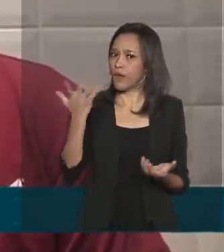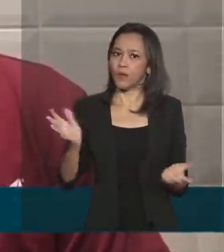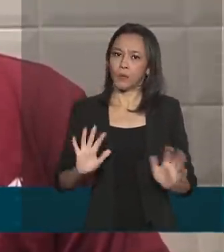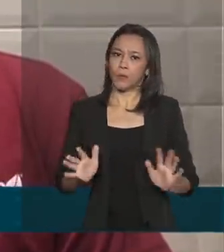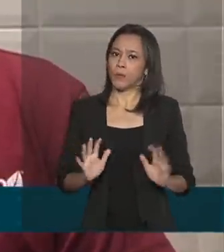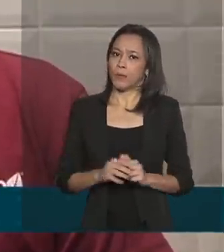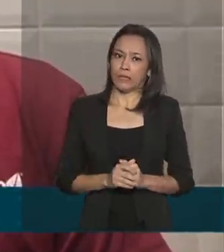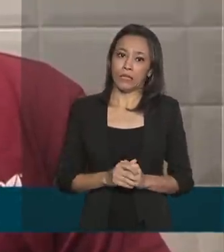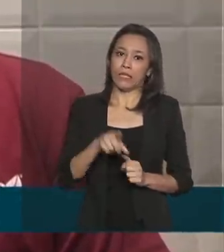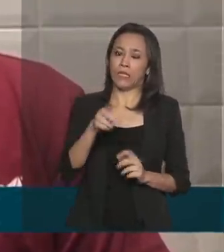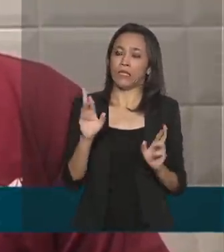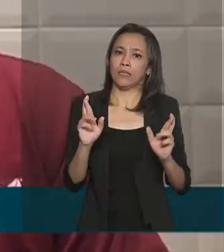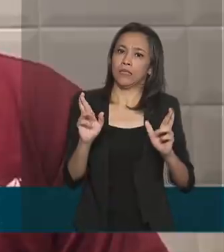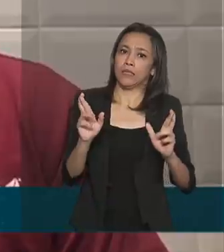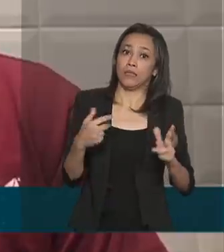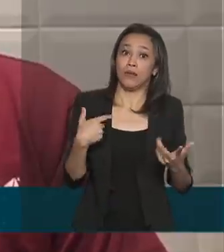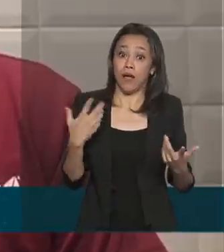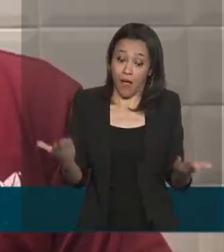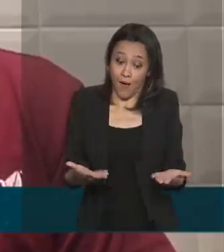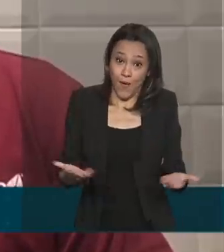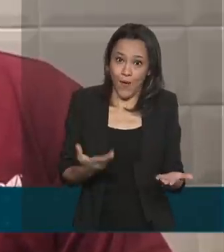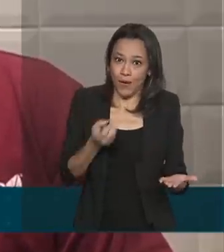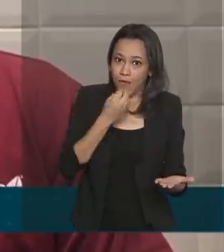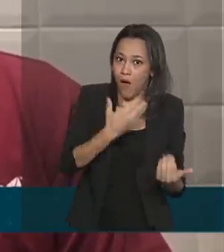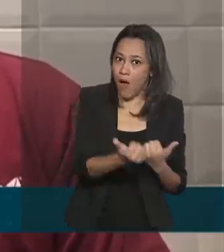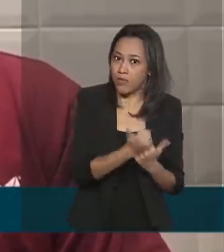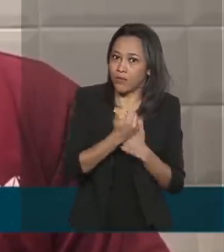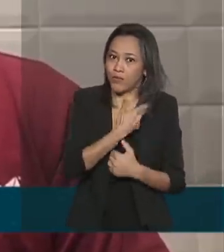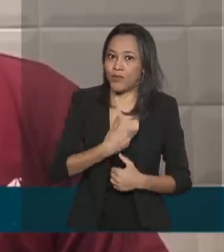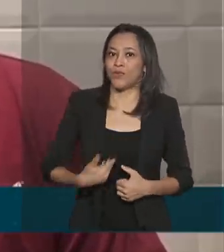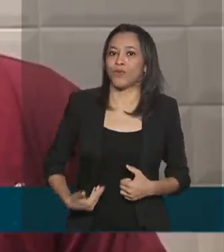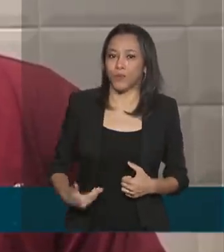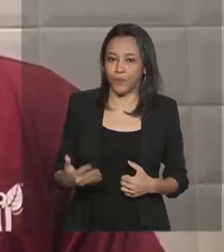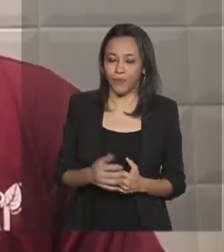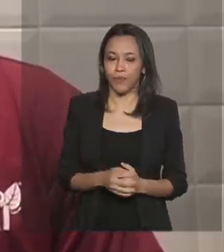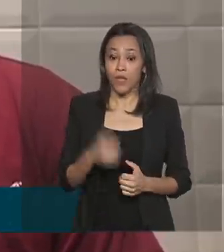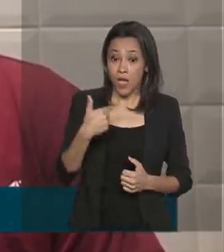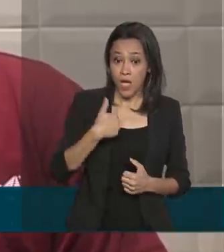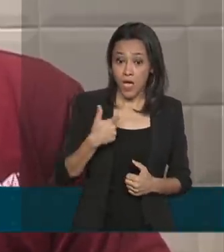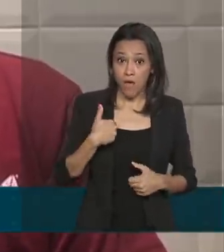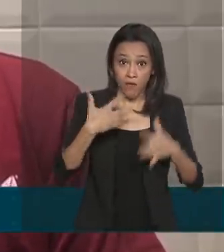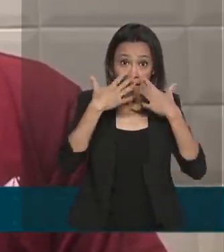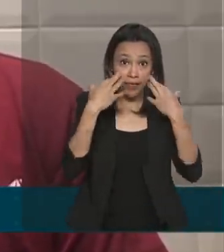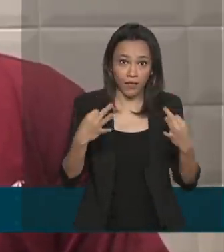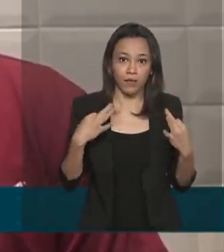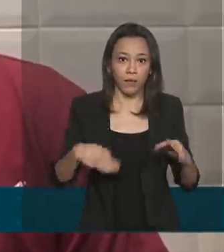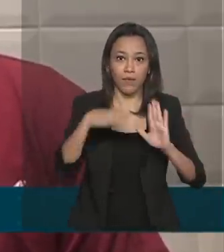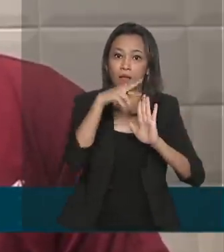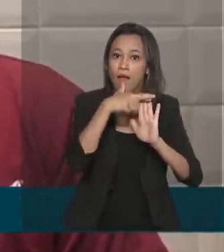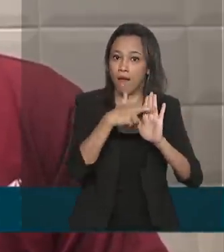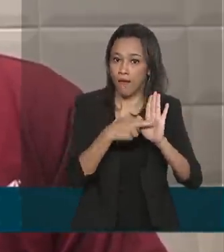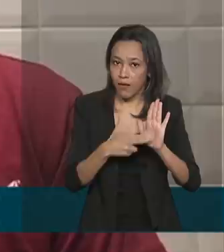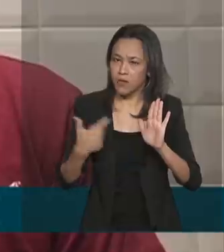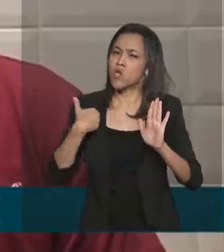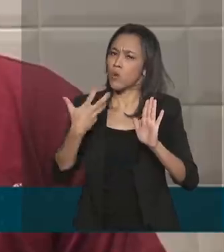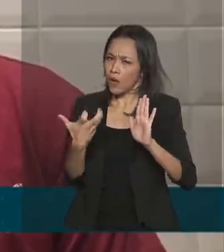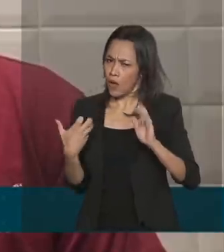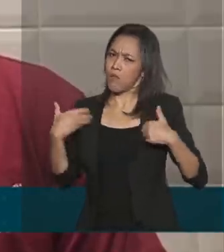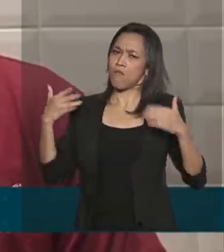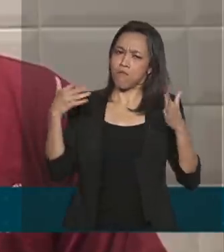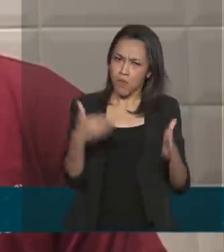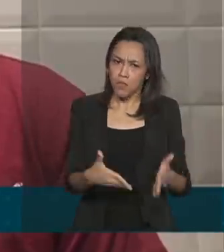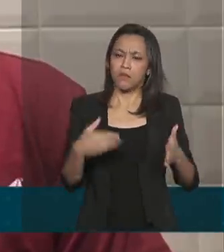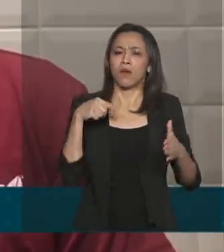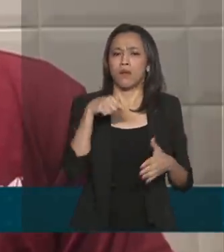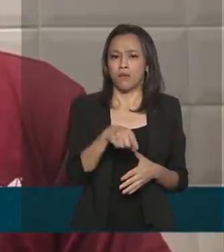A expectativa é grande agora. Eu vou ficar atento às regras e vou querer participar desse processo porque